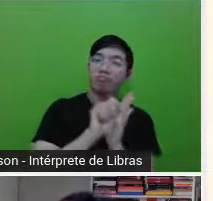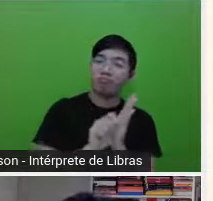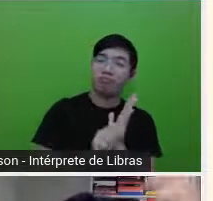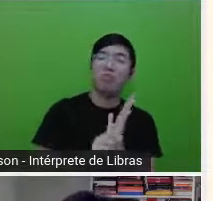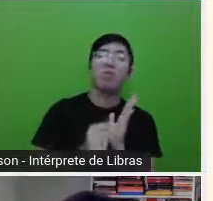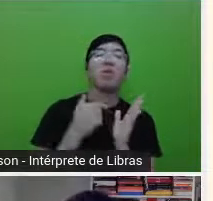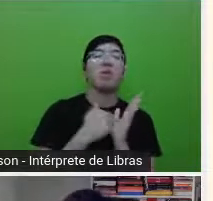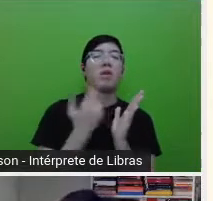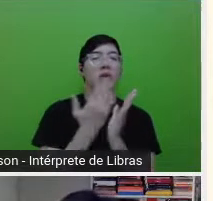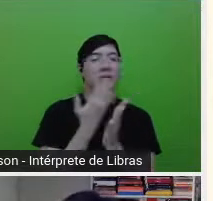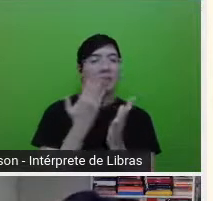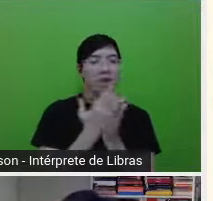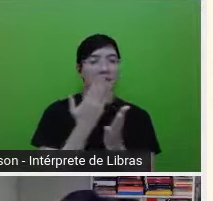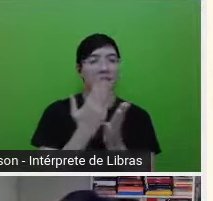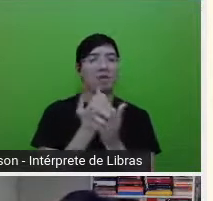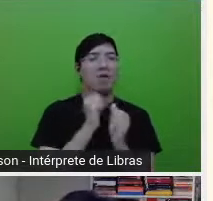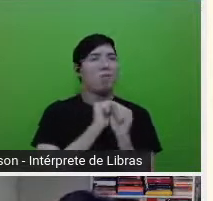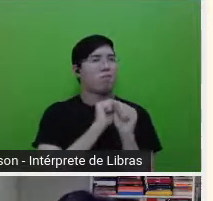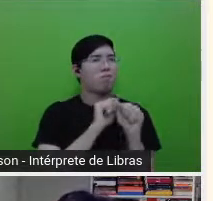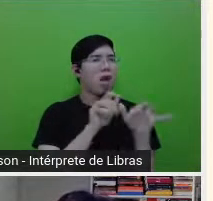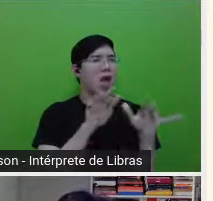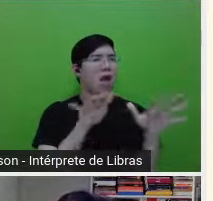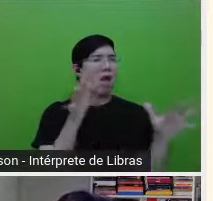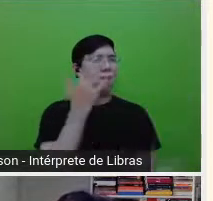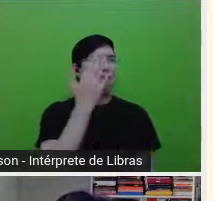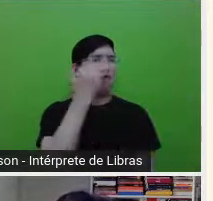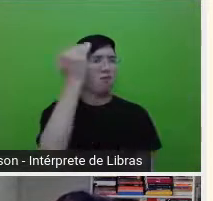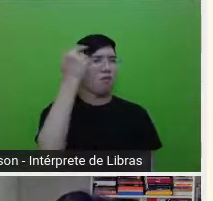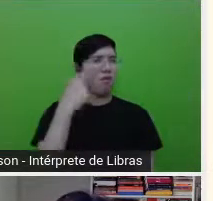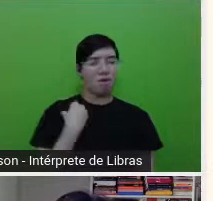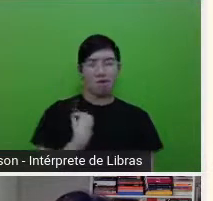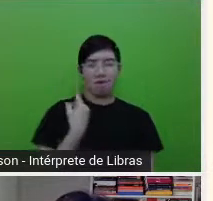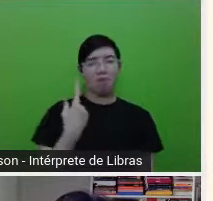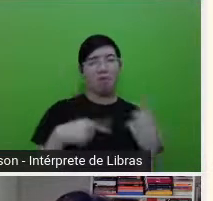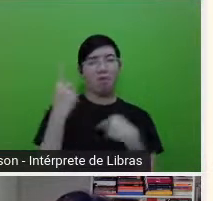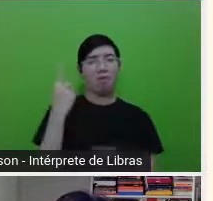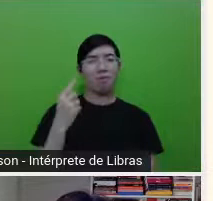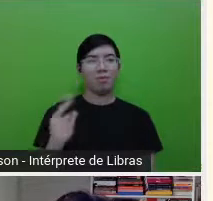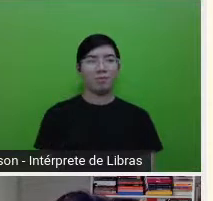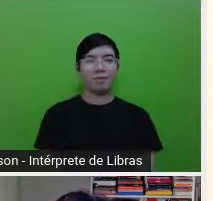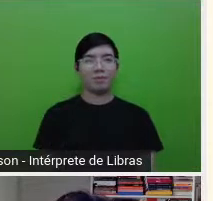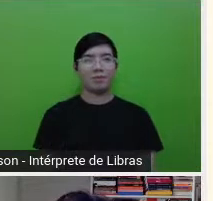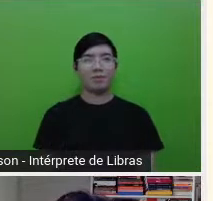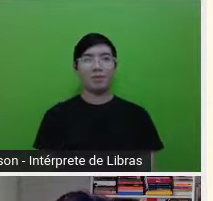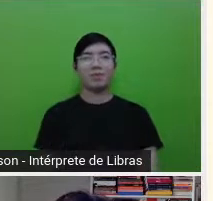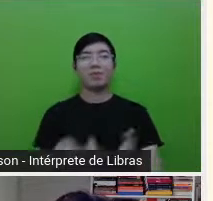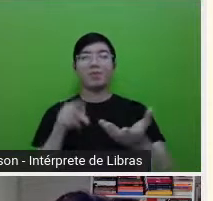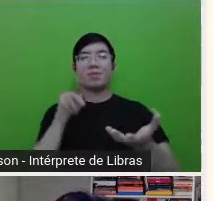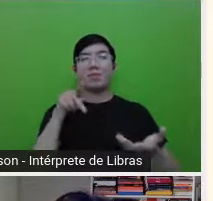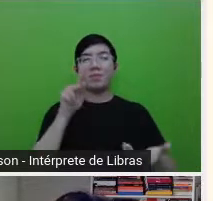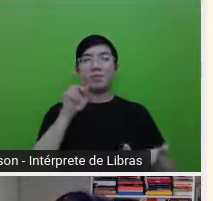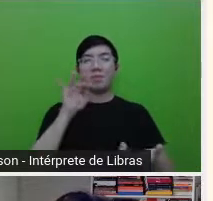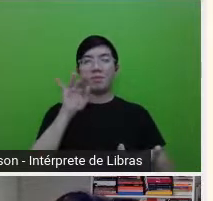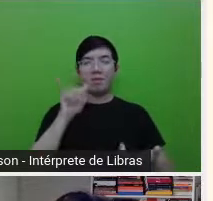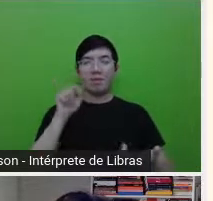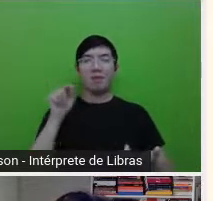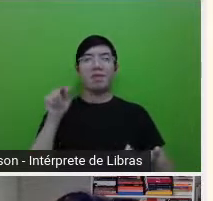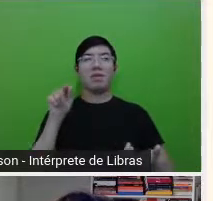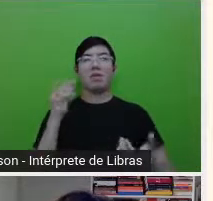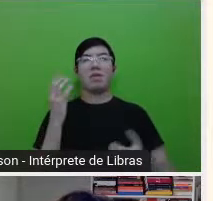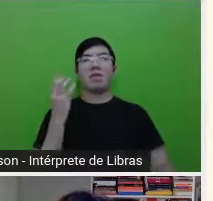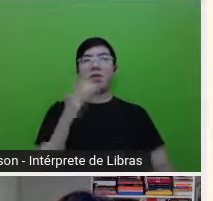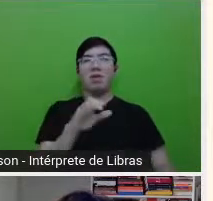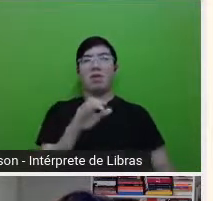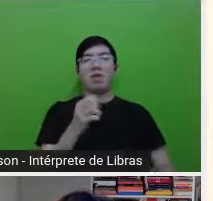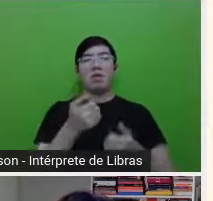bombar. só uma coisa, Gleida, olha só, a Kátia acabou de colocar no nosso chat